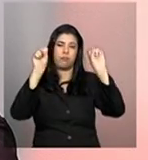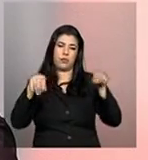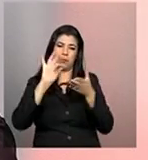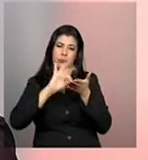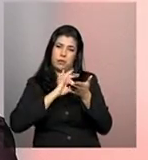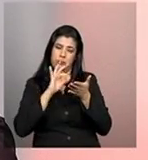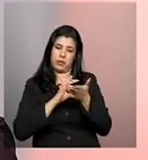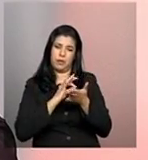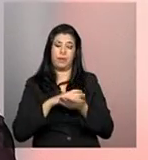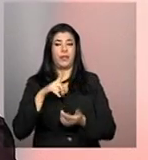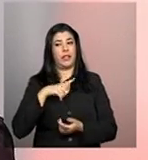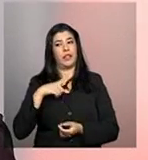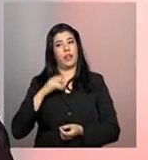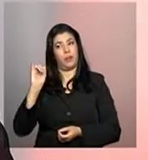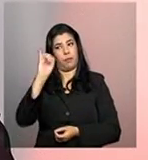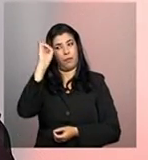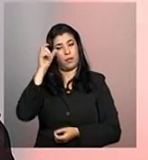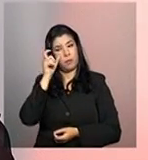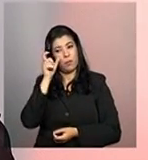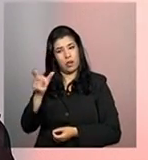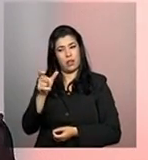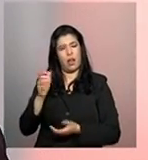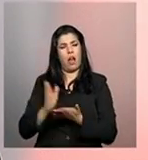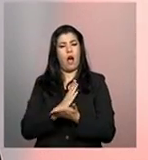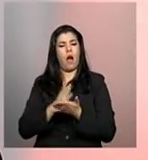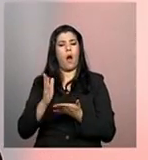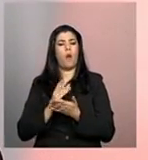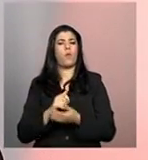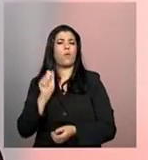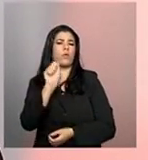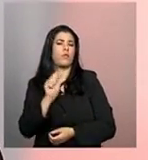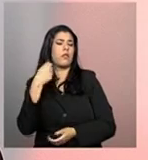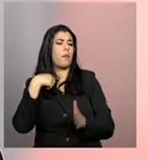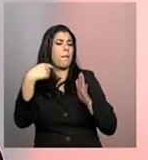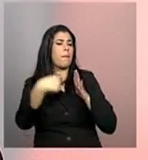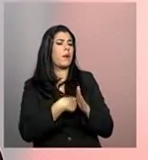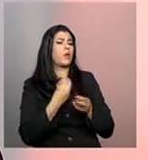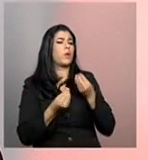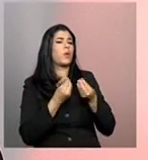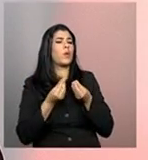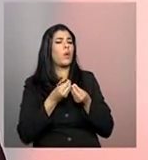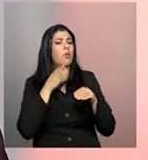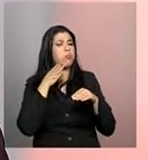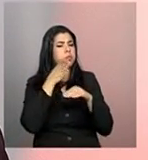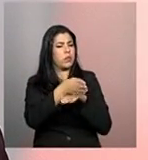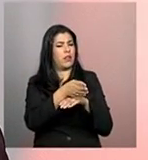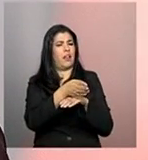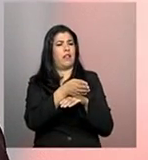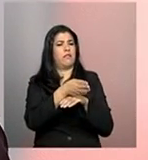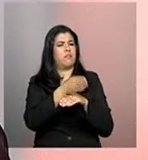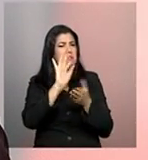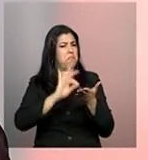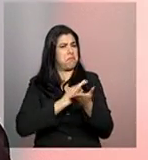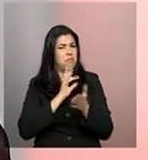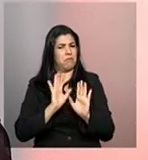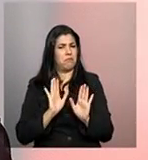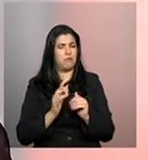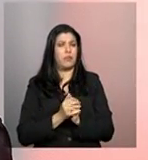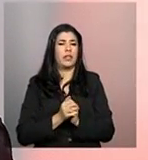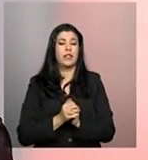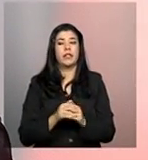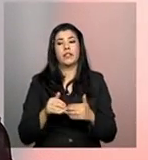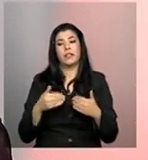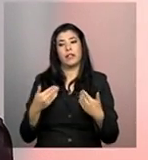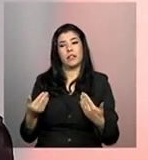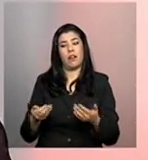Tem uma observação que é importante, muitas entidades nos perguntam se elas podem entrar diretamente no cadastro. E nesse momento, o